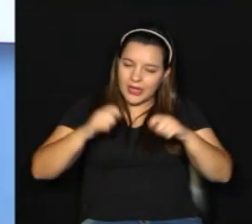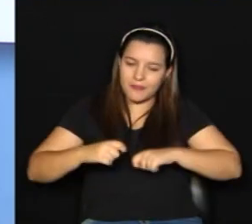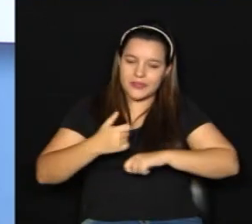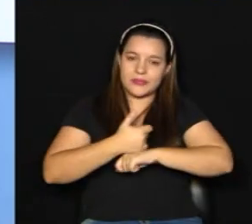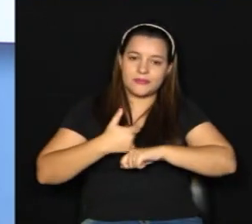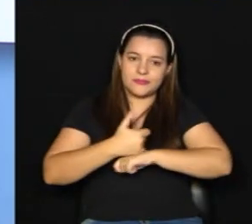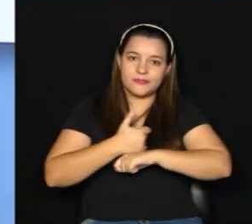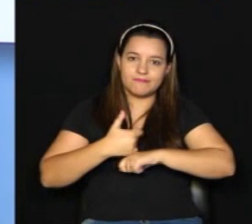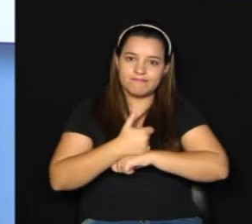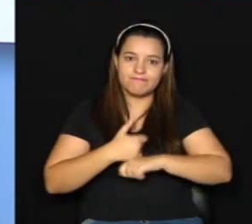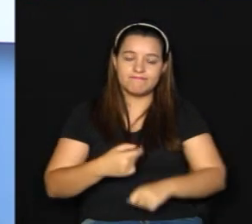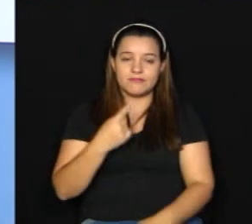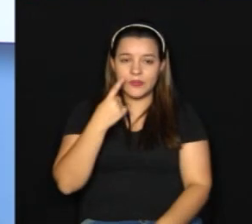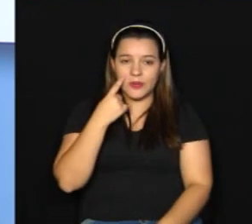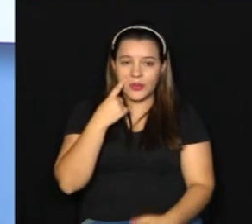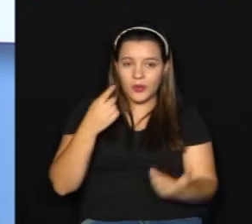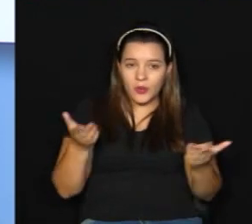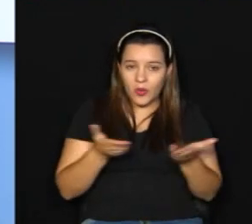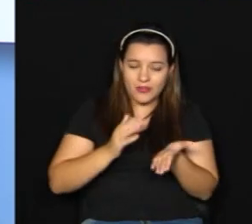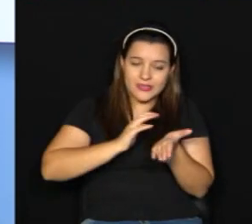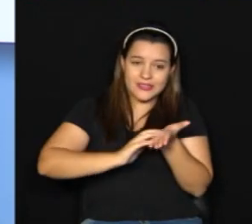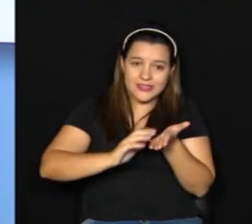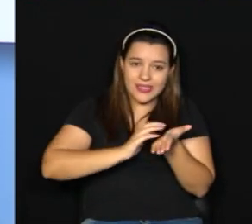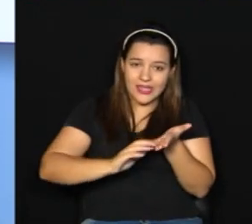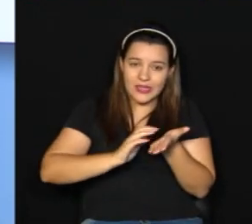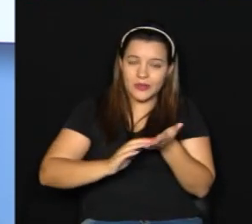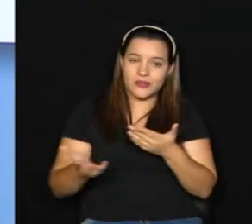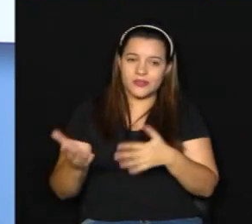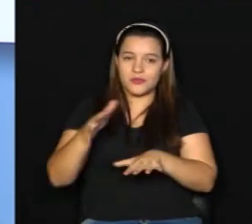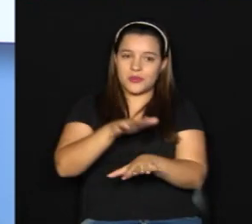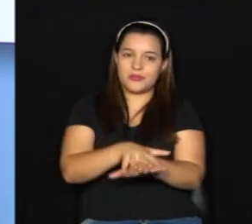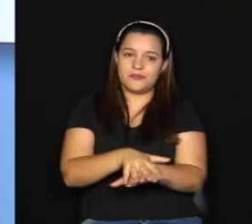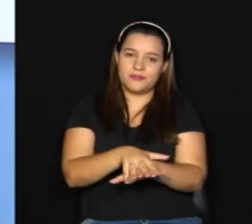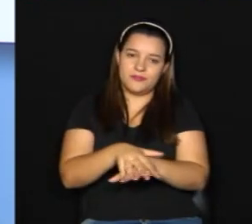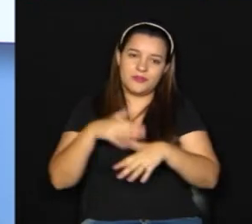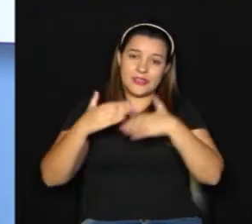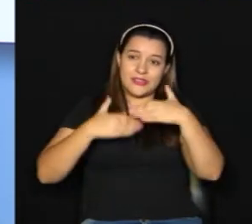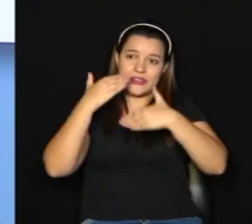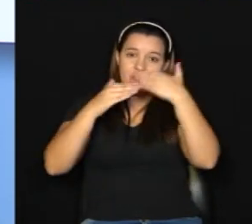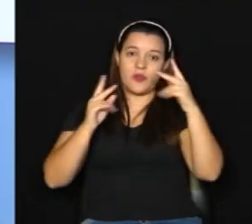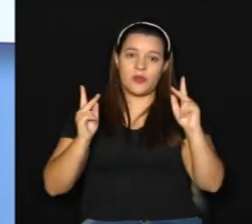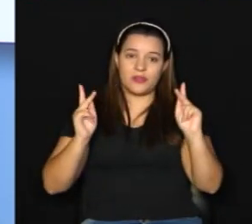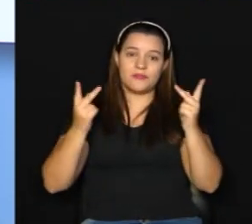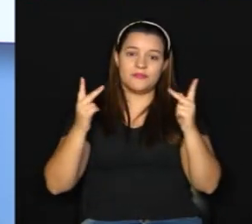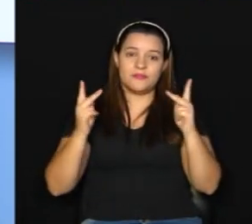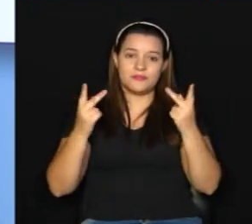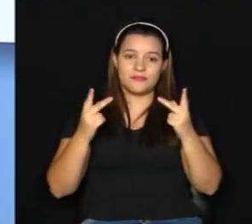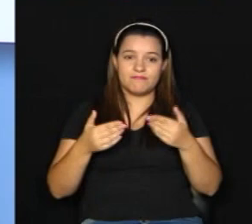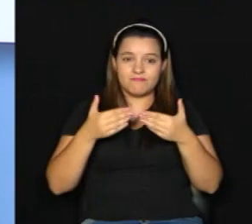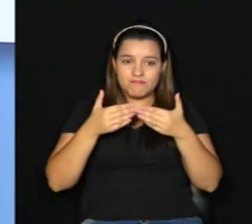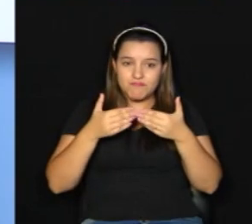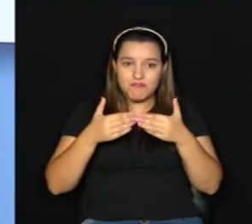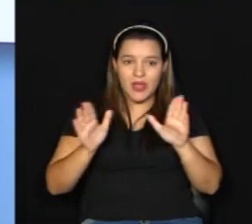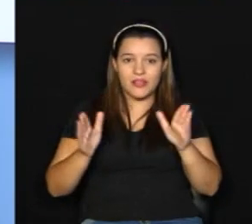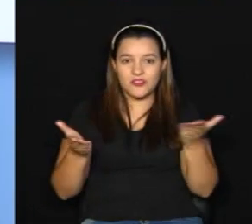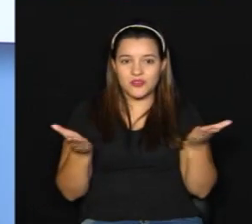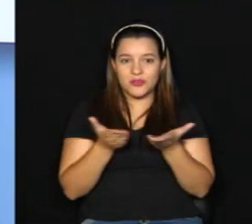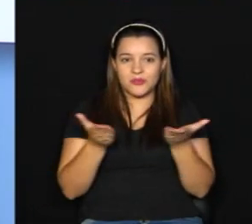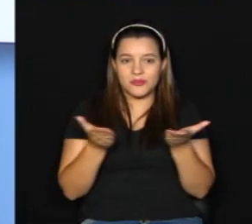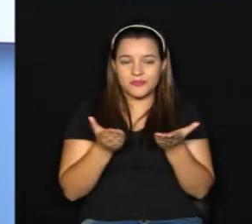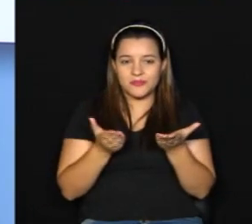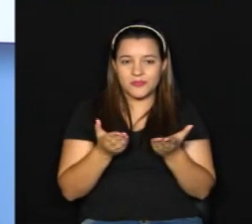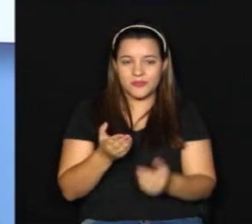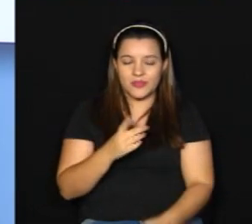profissional. E olha só, agora a Secretaria de Inclusão e Desenvolvimento de Hortolândia abre, a partir de hoje,